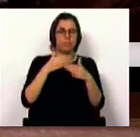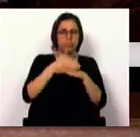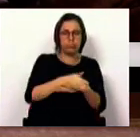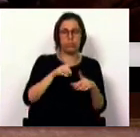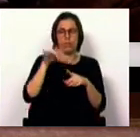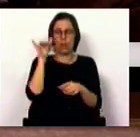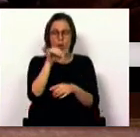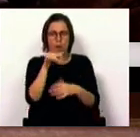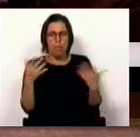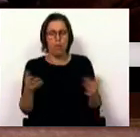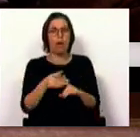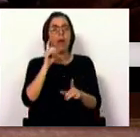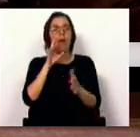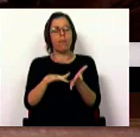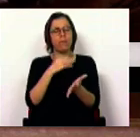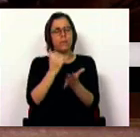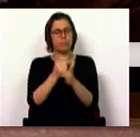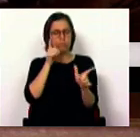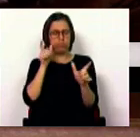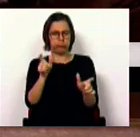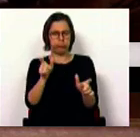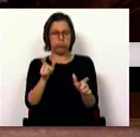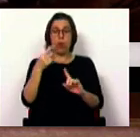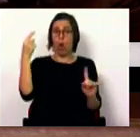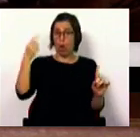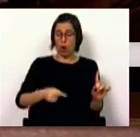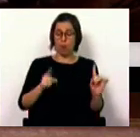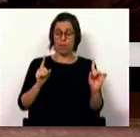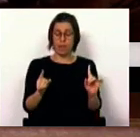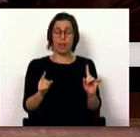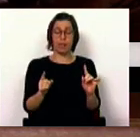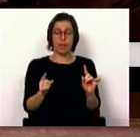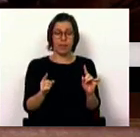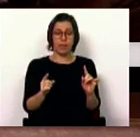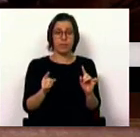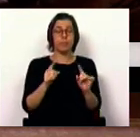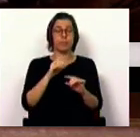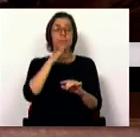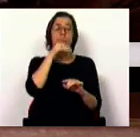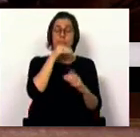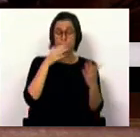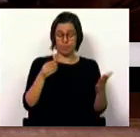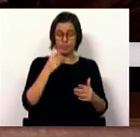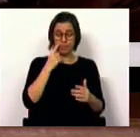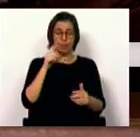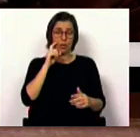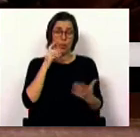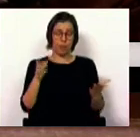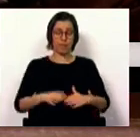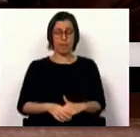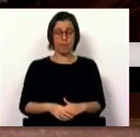garantindo sempre a supervisão obrigatória por parte das forças de segurança.